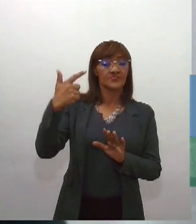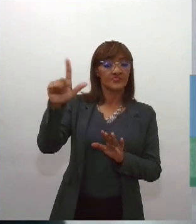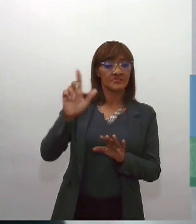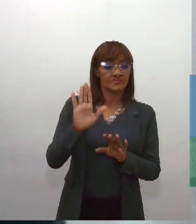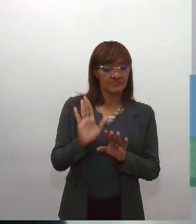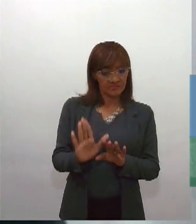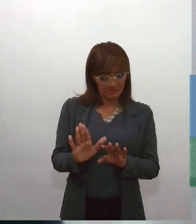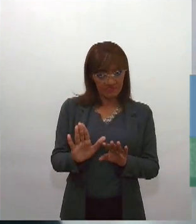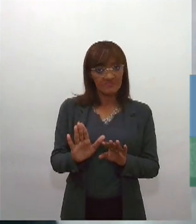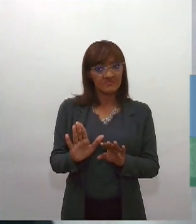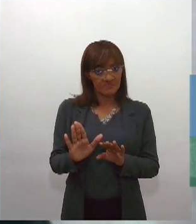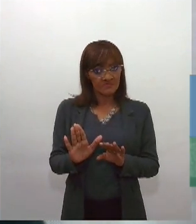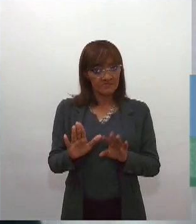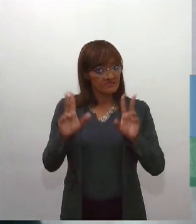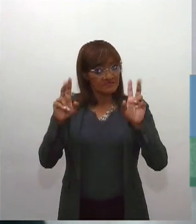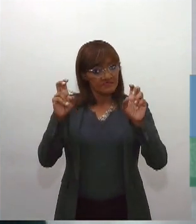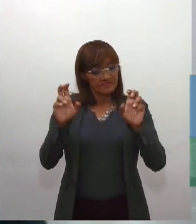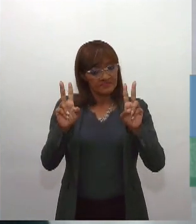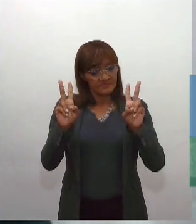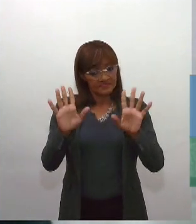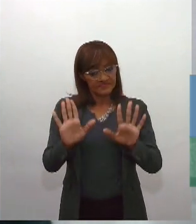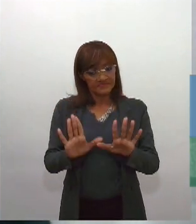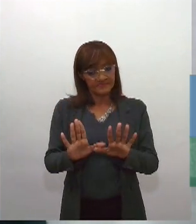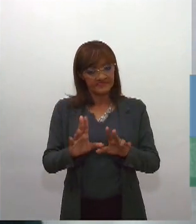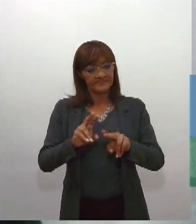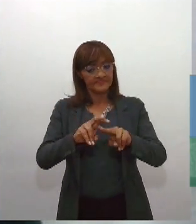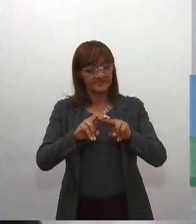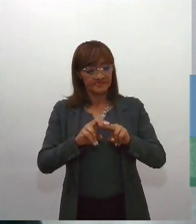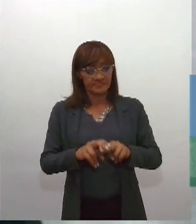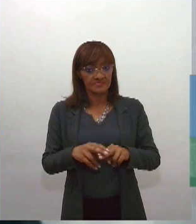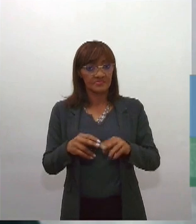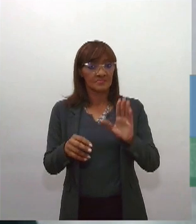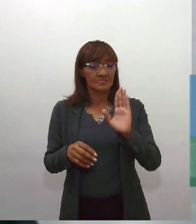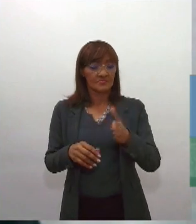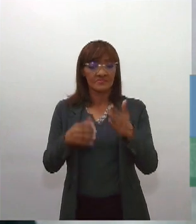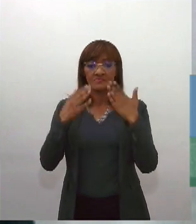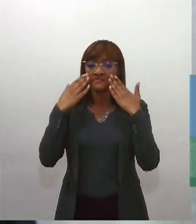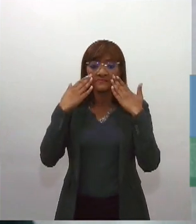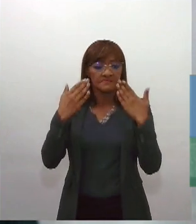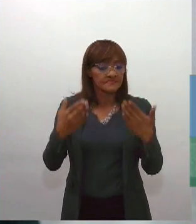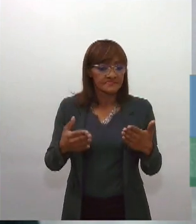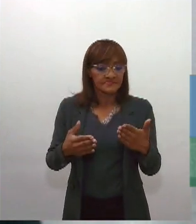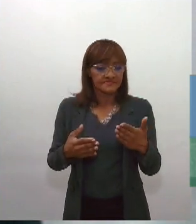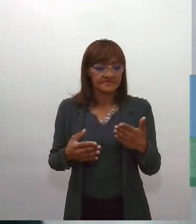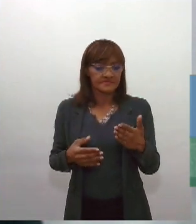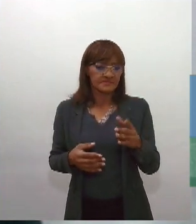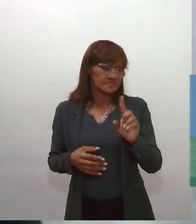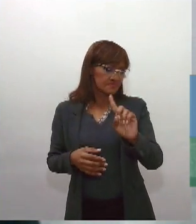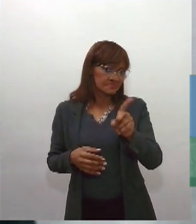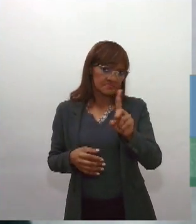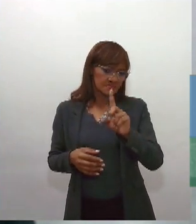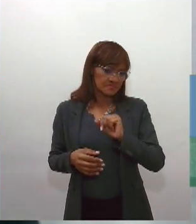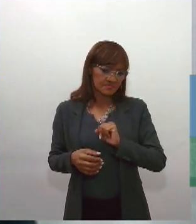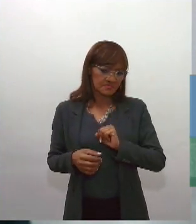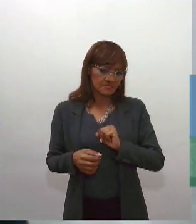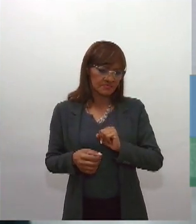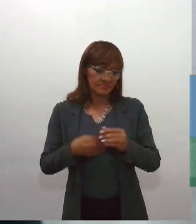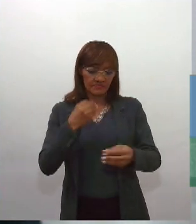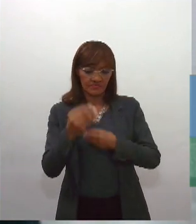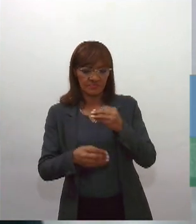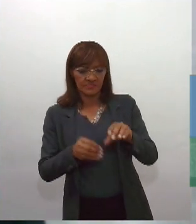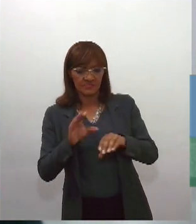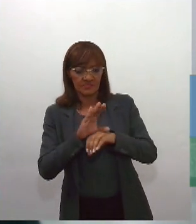Tudo isso que deixou o Supremo mais evidente, não foi em ação direta de inconstitucionalidade. Veja bem,